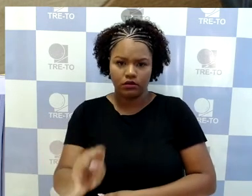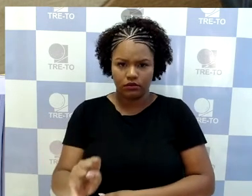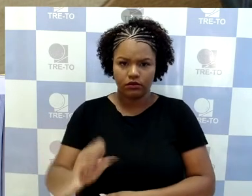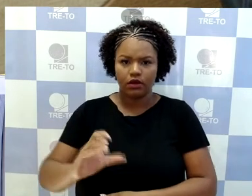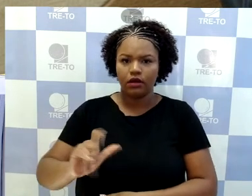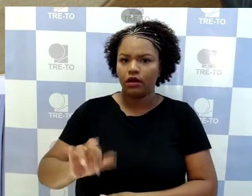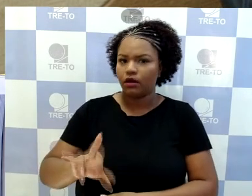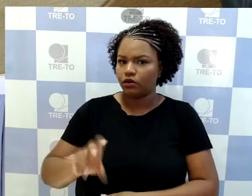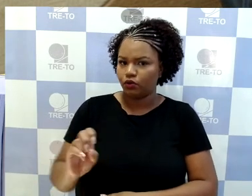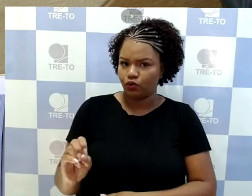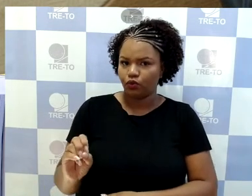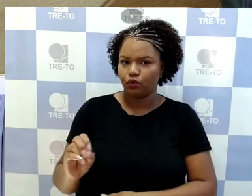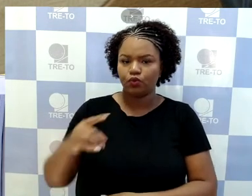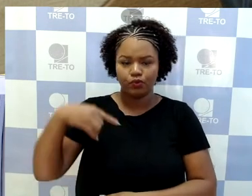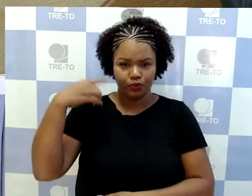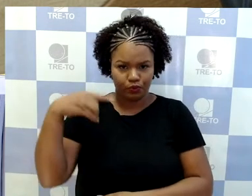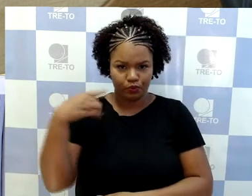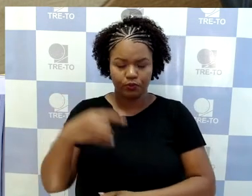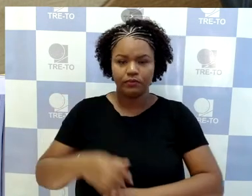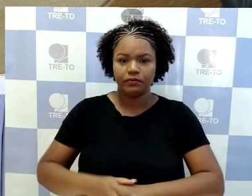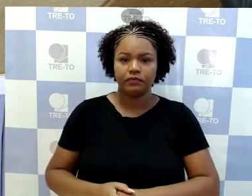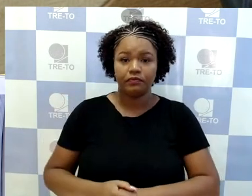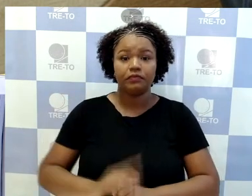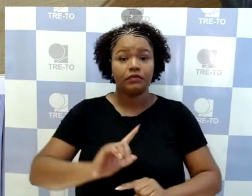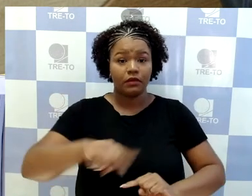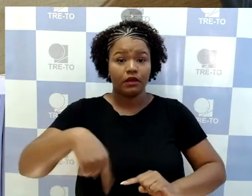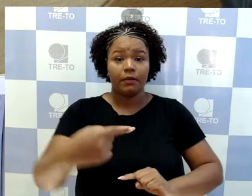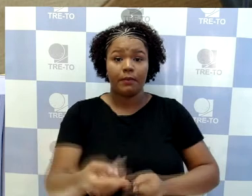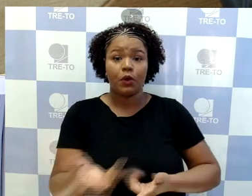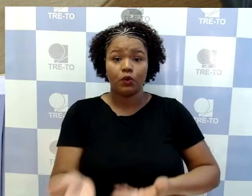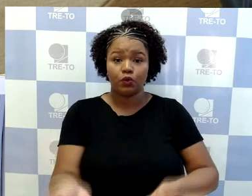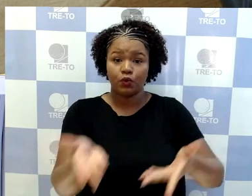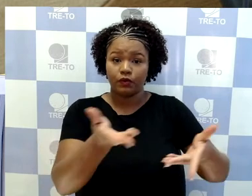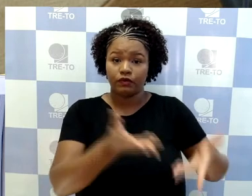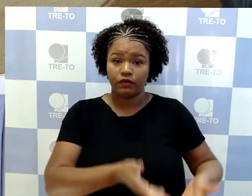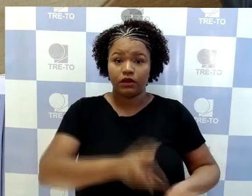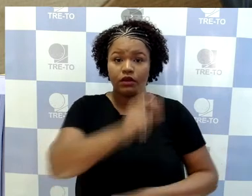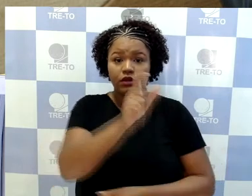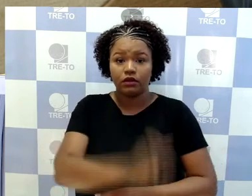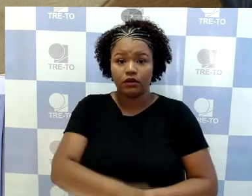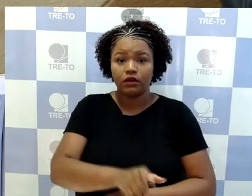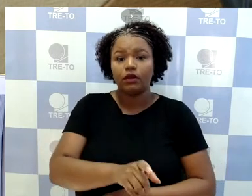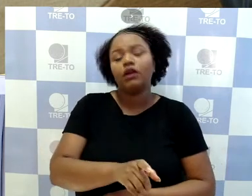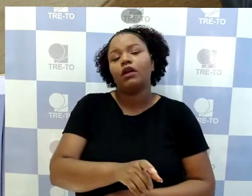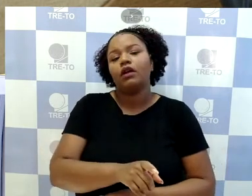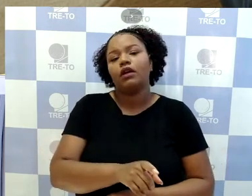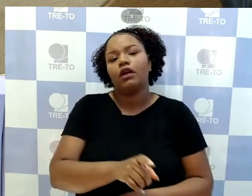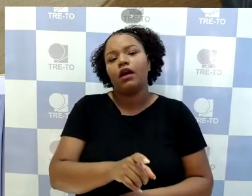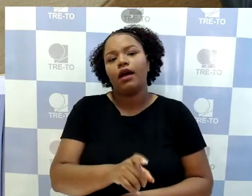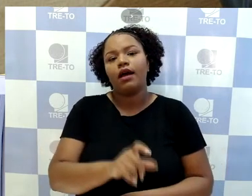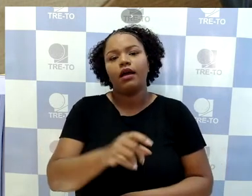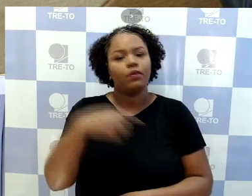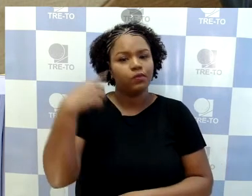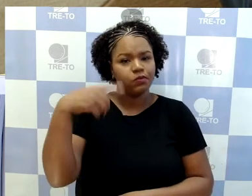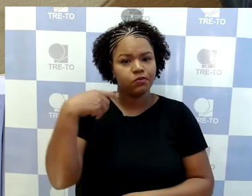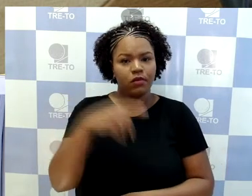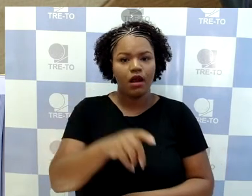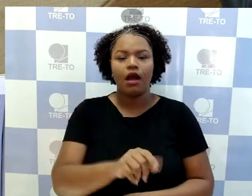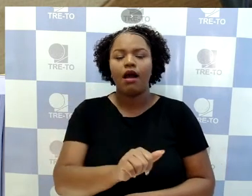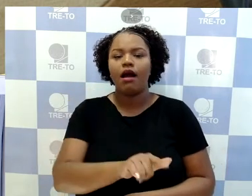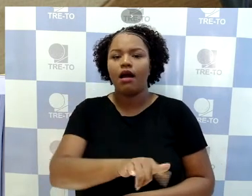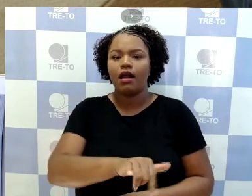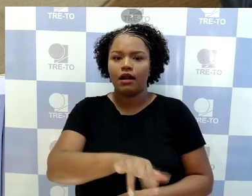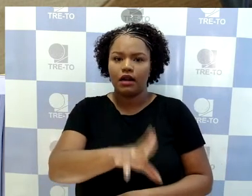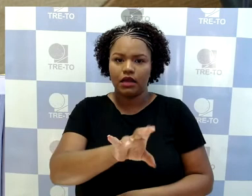E, em seguida, já fica convidada também a doutora Aline Raniel de Oliveira de